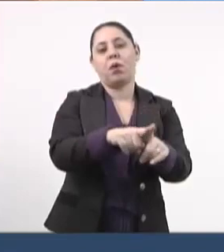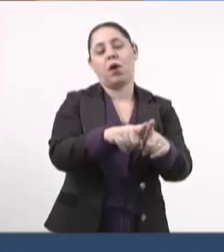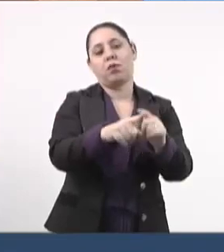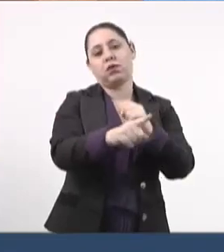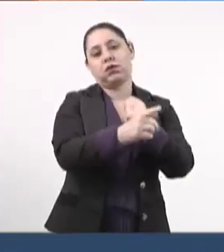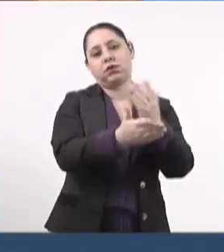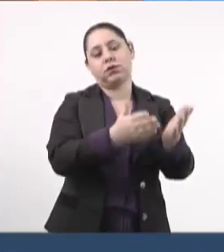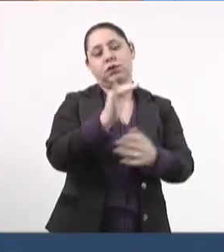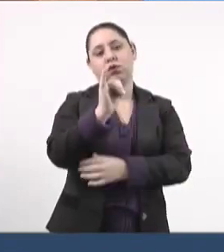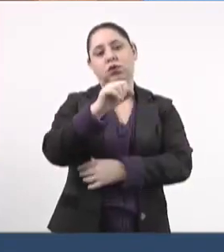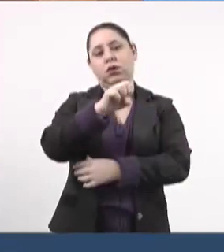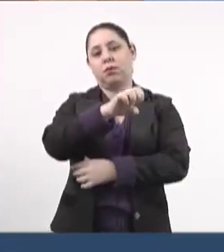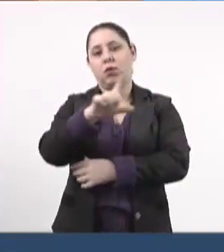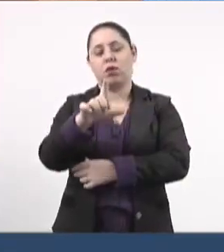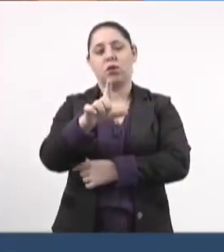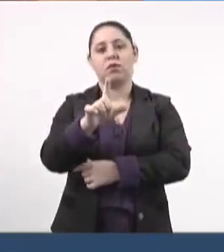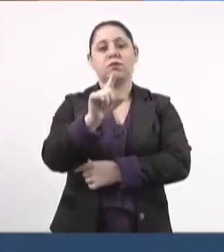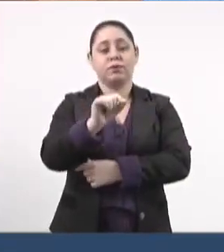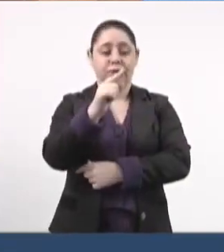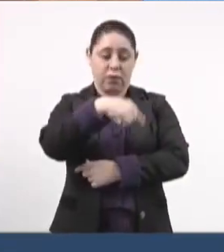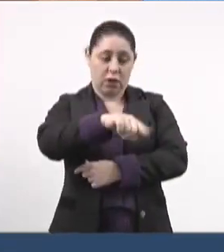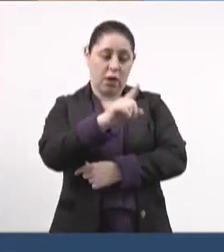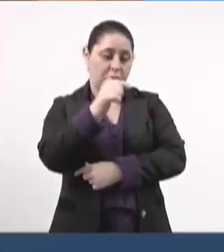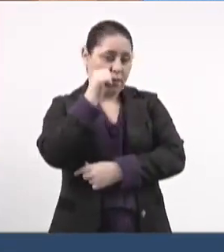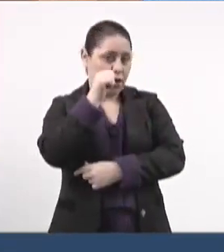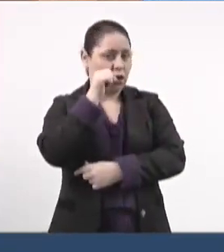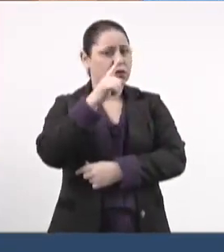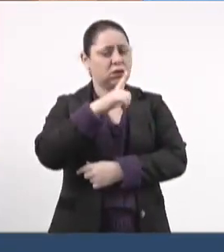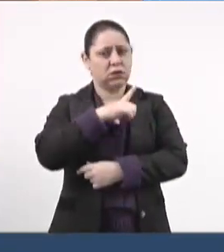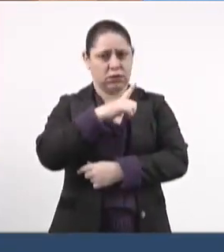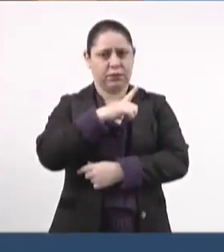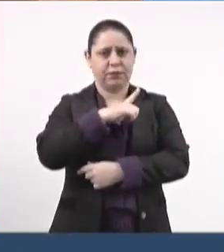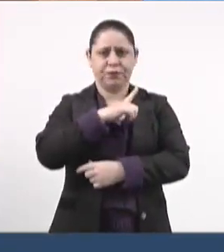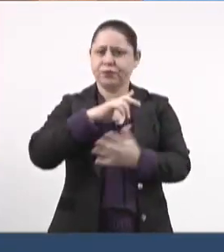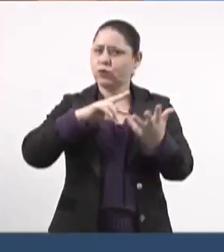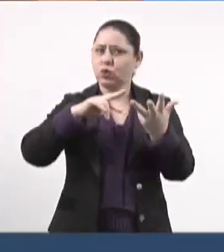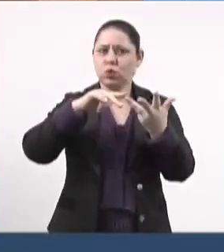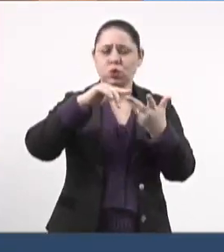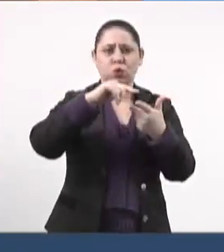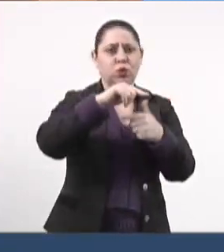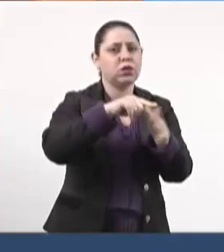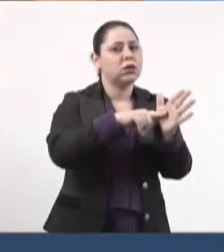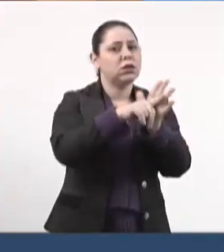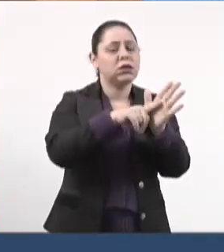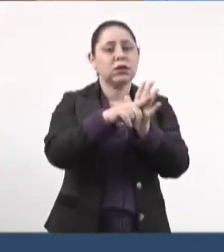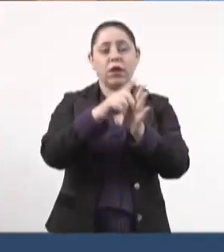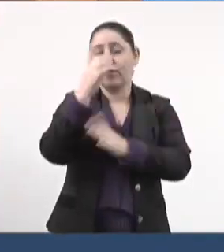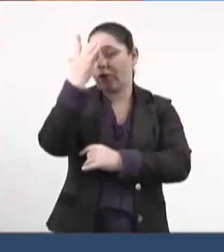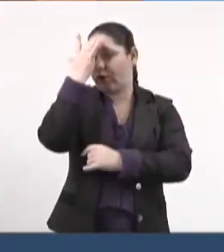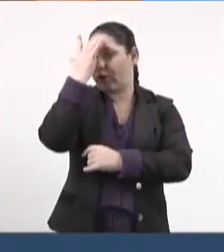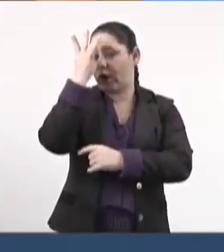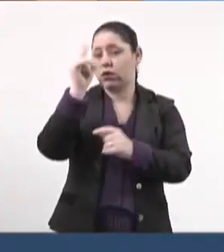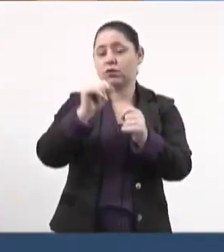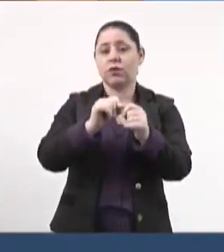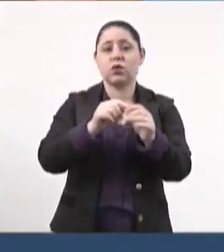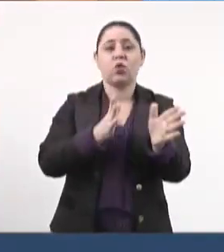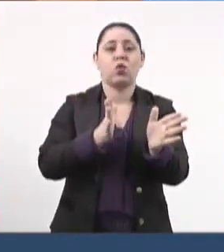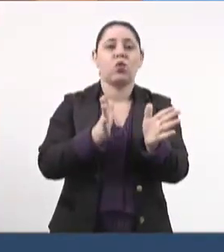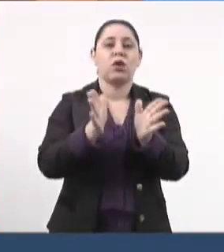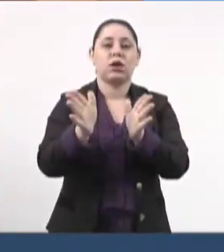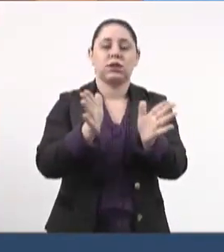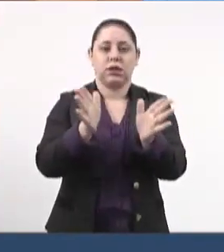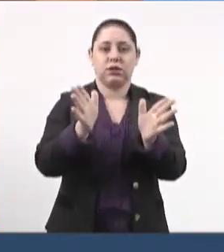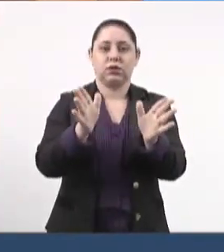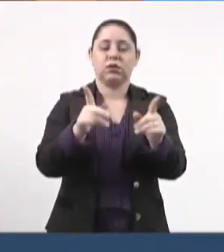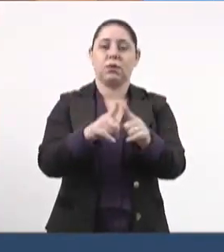IMOL, para que essa mulher tenha os exames mais facilitados, o acesso a